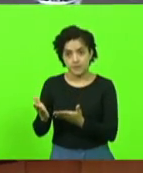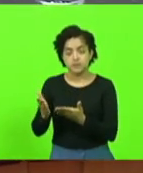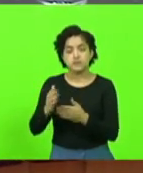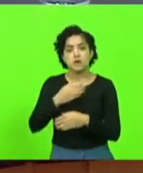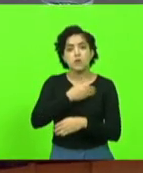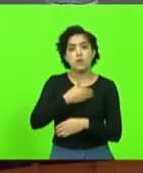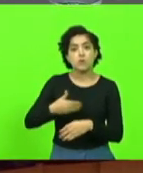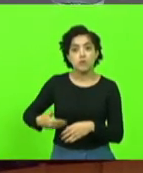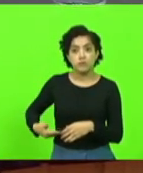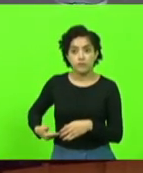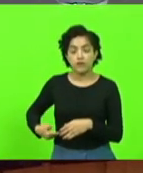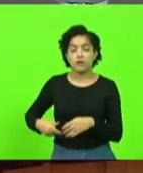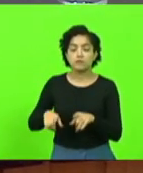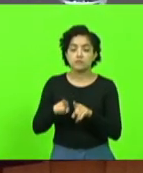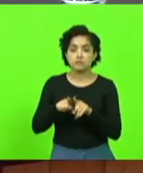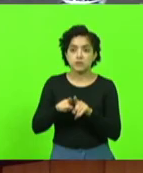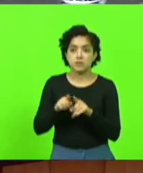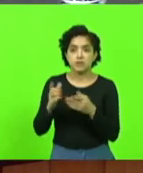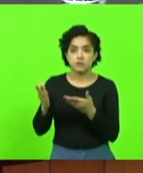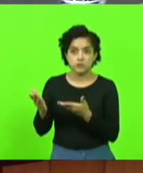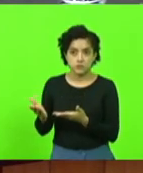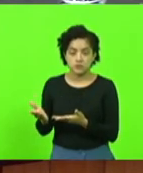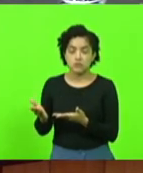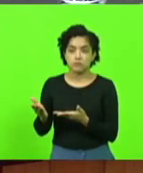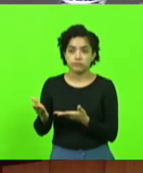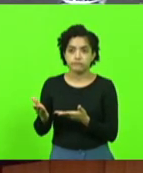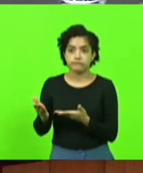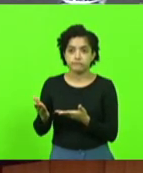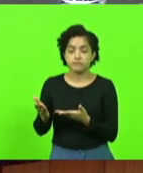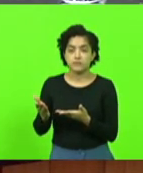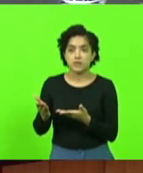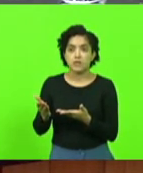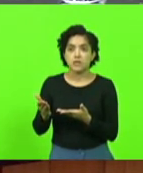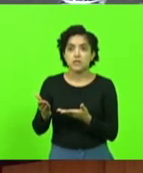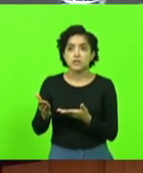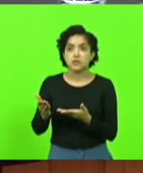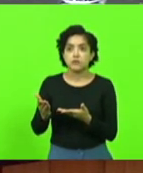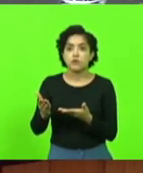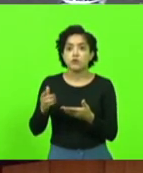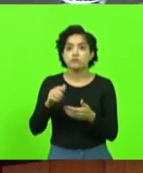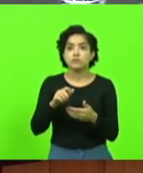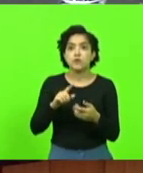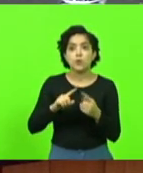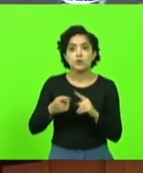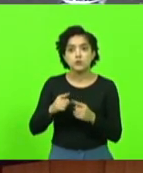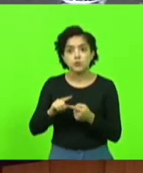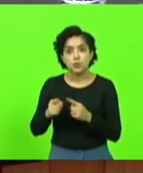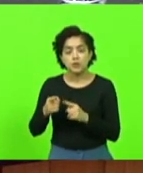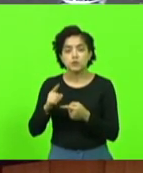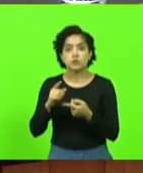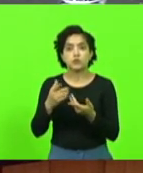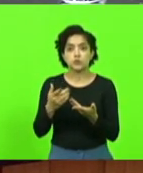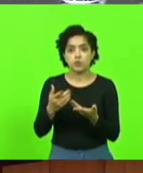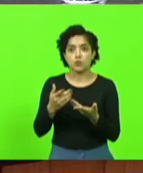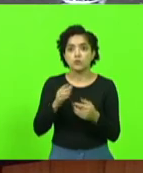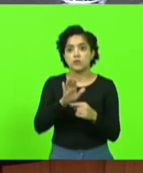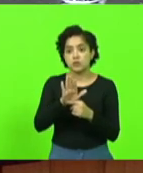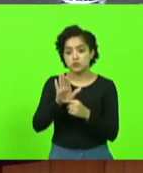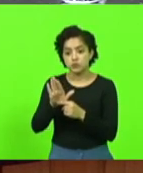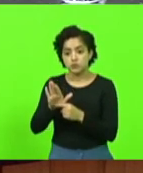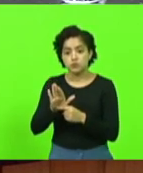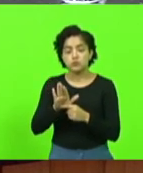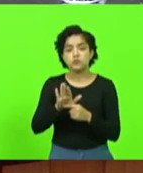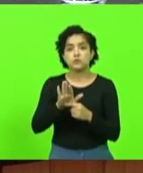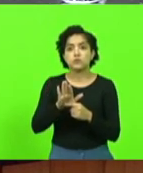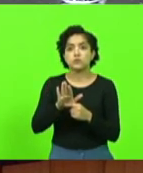mas quero parabenizar Vossa Excelência. Vossa Excelência, que foi o articulador, que foi peça essencial, que